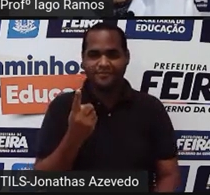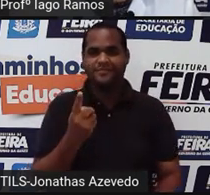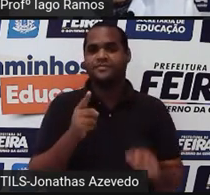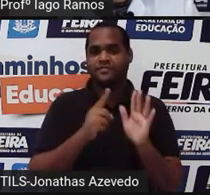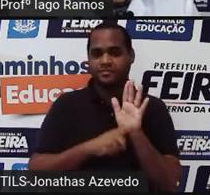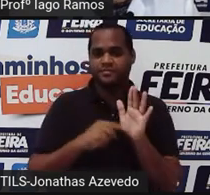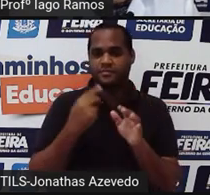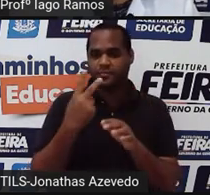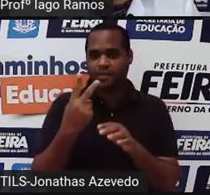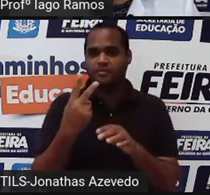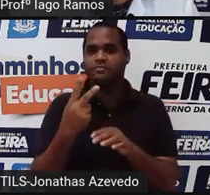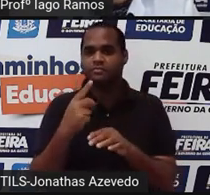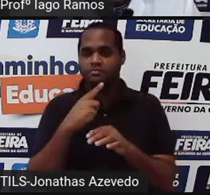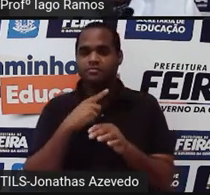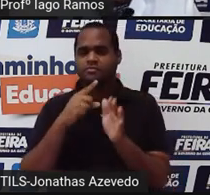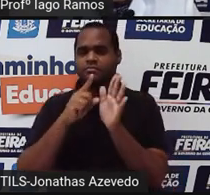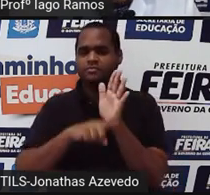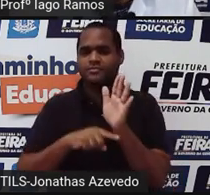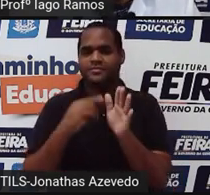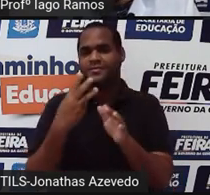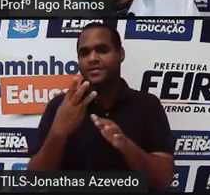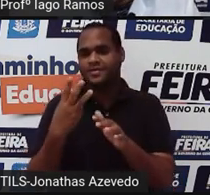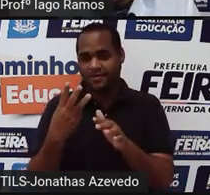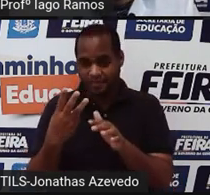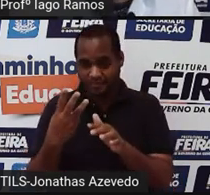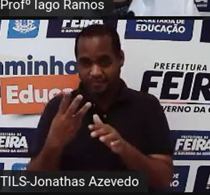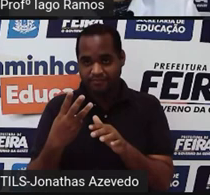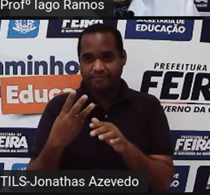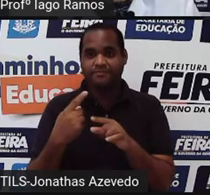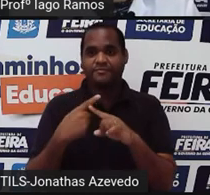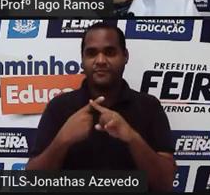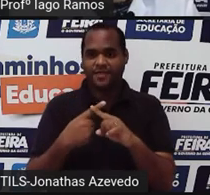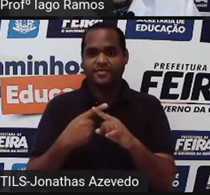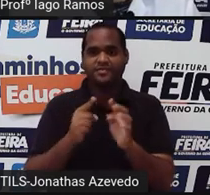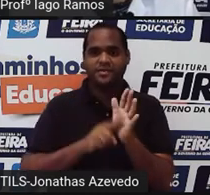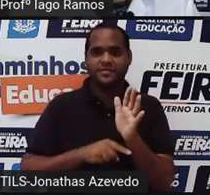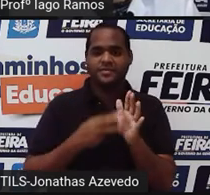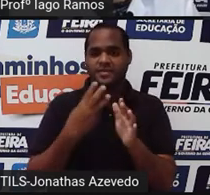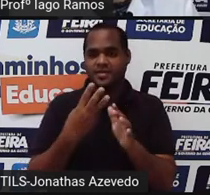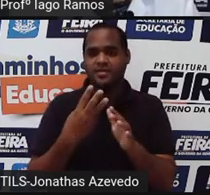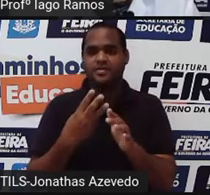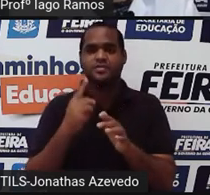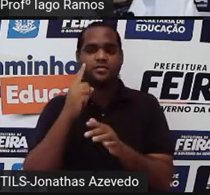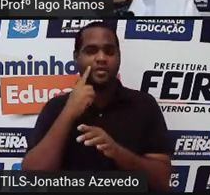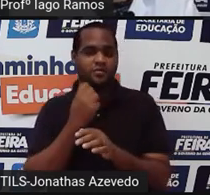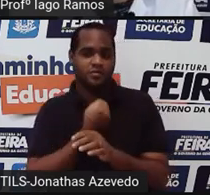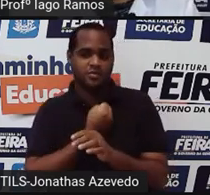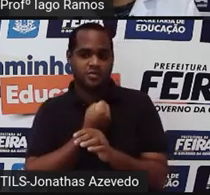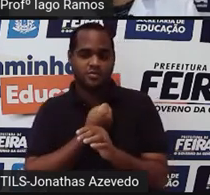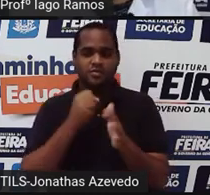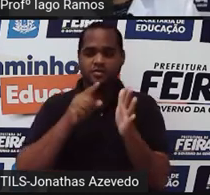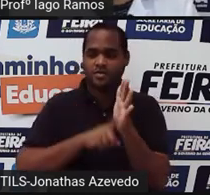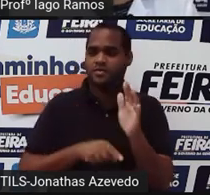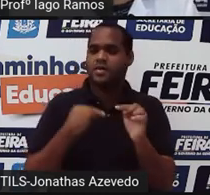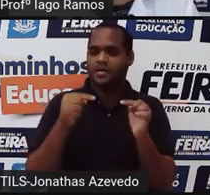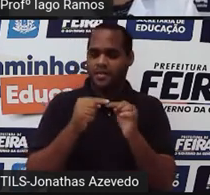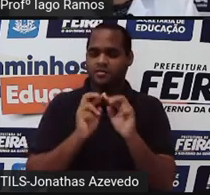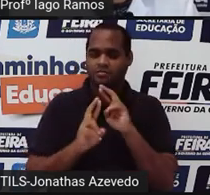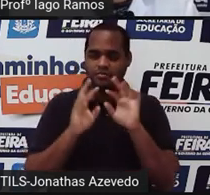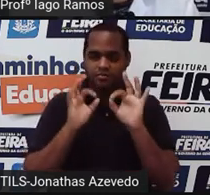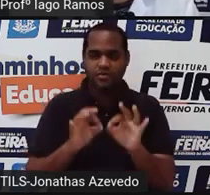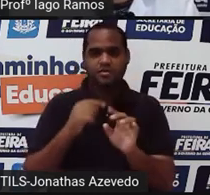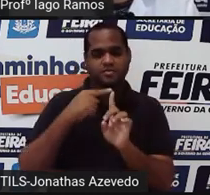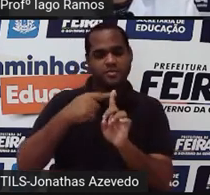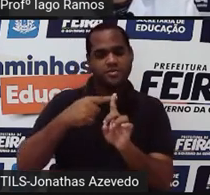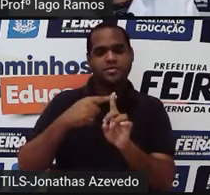elevado a 2 é menos 3, vezes menos 3. E se a gente multiplicar dois números negativos, o resultado é positivo, tá bom?